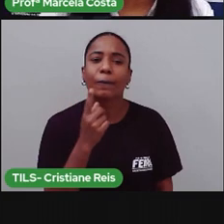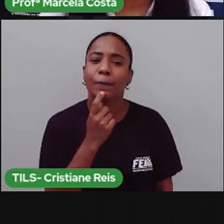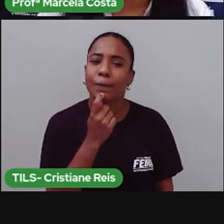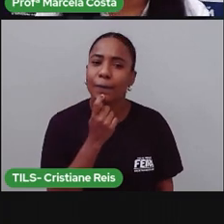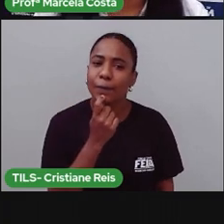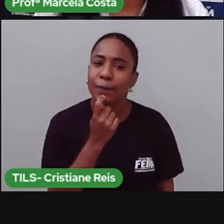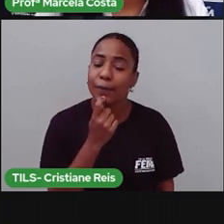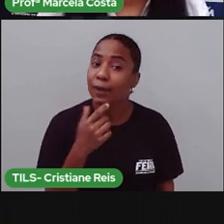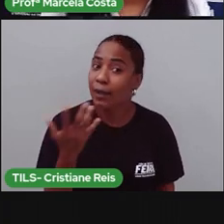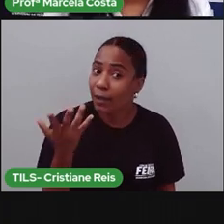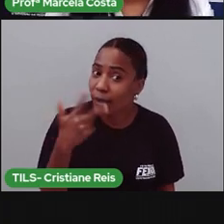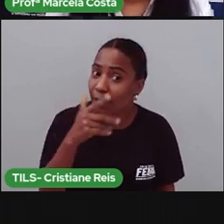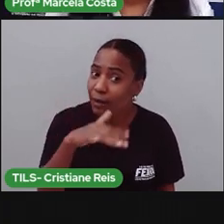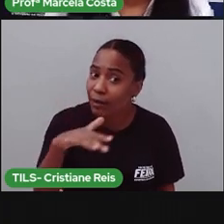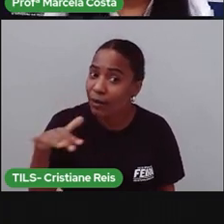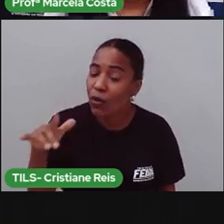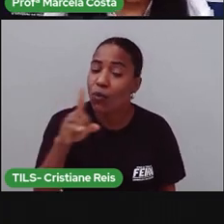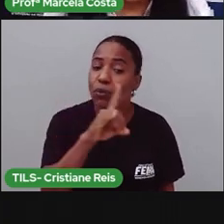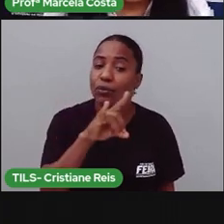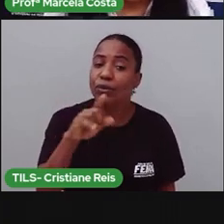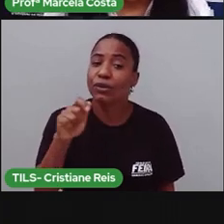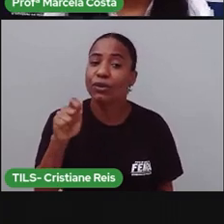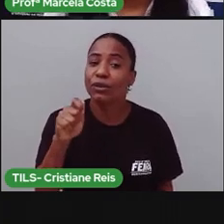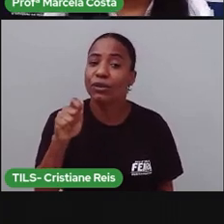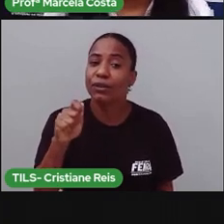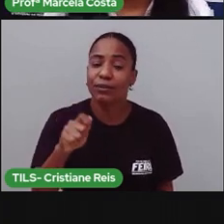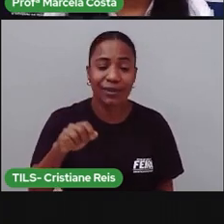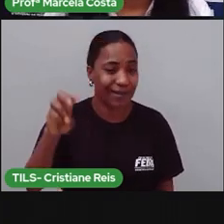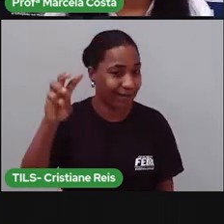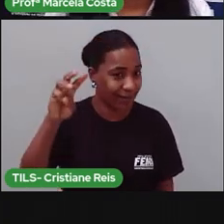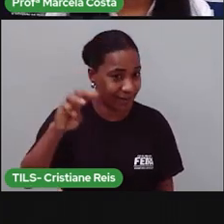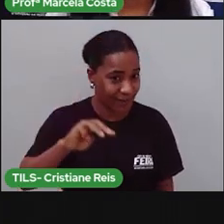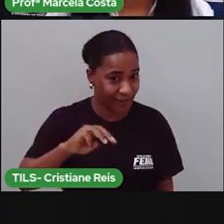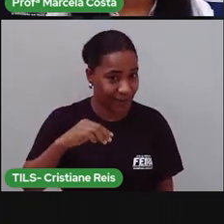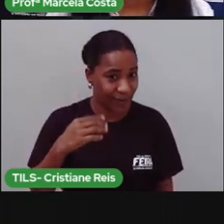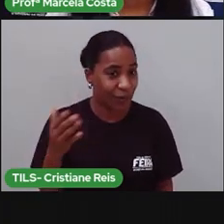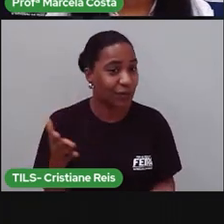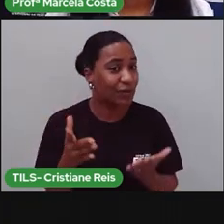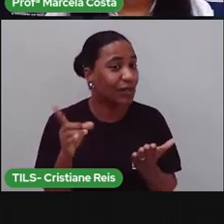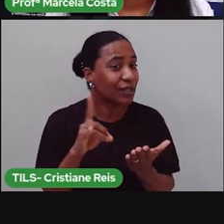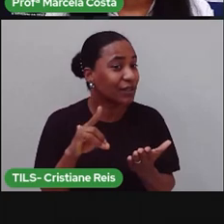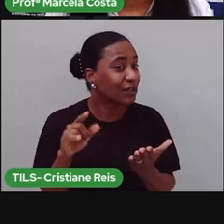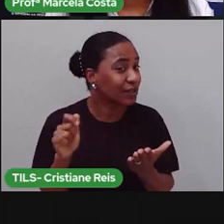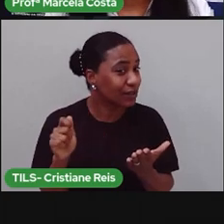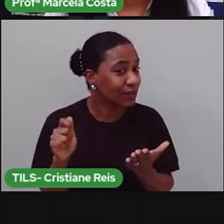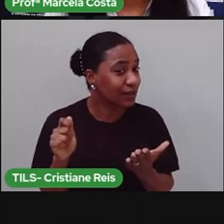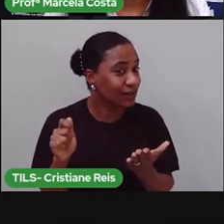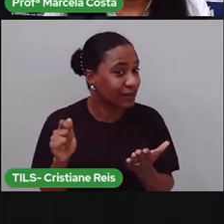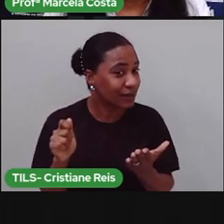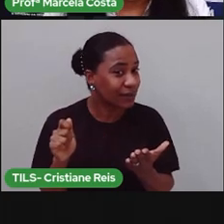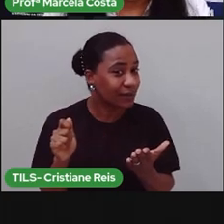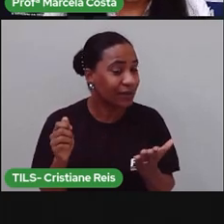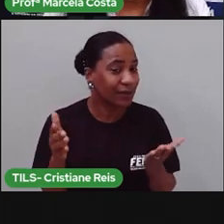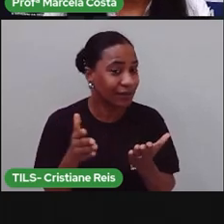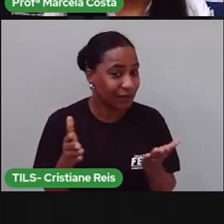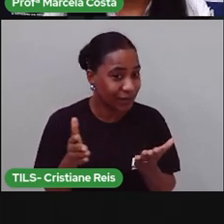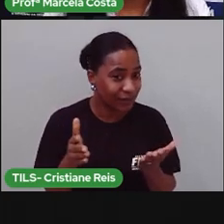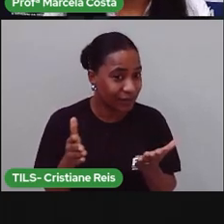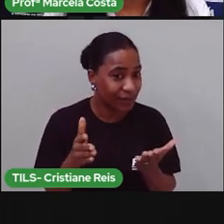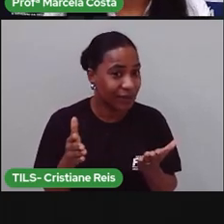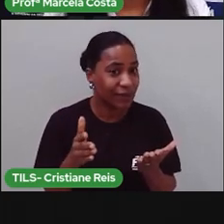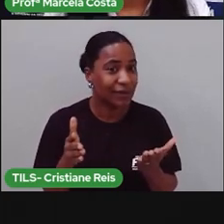Em crianças Hoje é terça-feira, não é isso? Terça-feira, dia